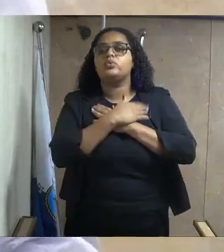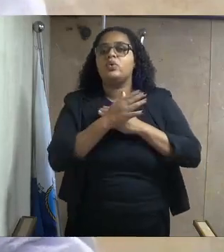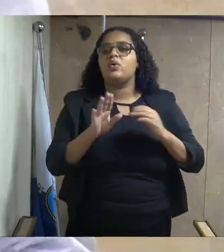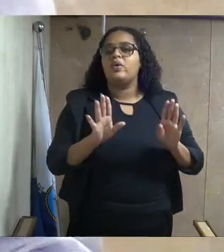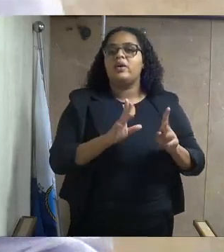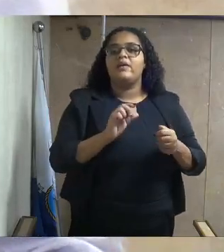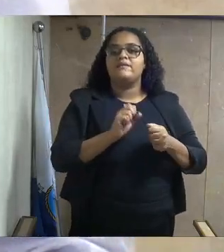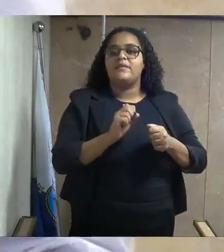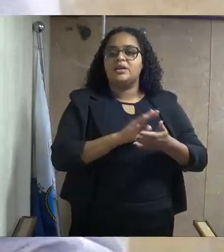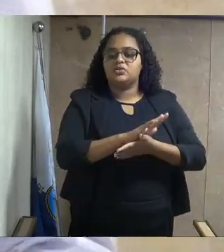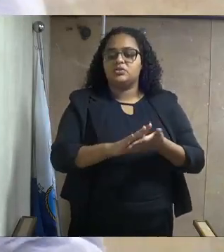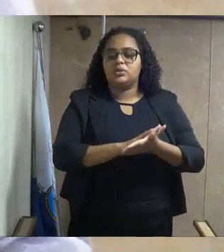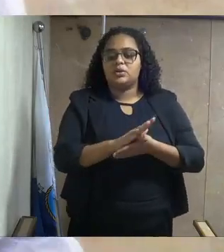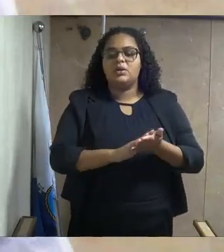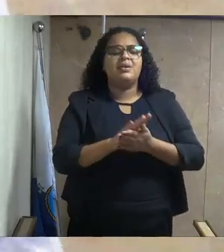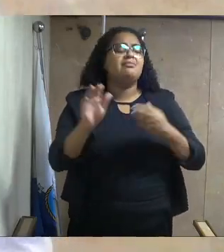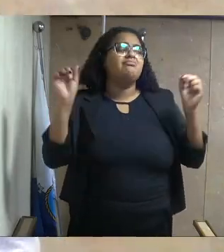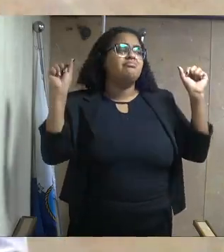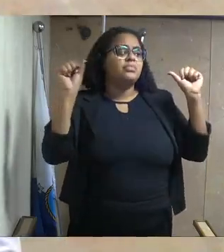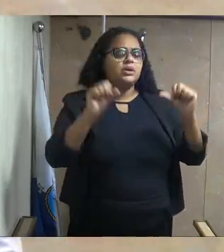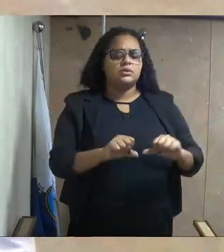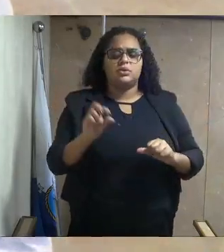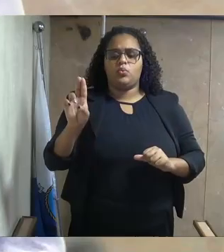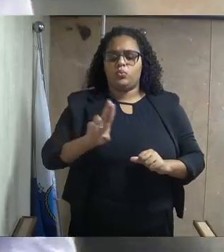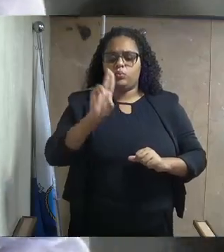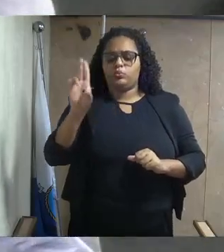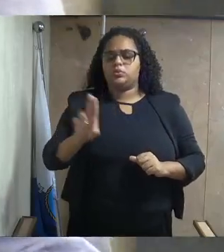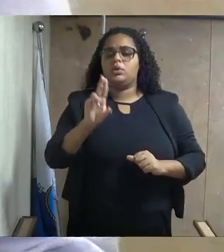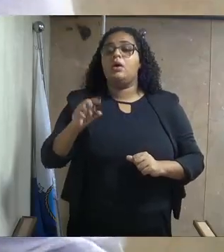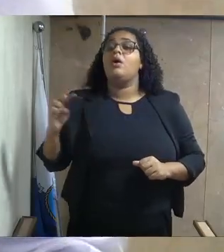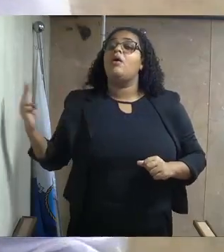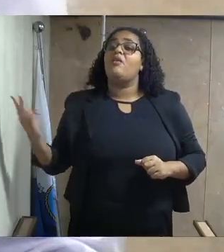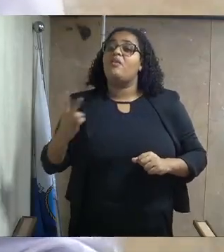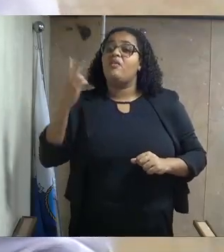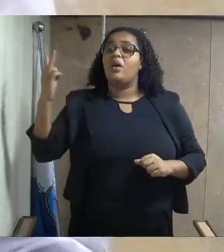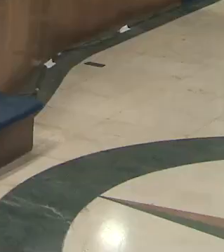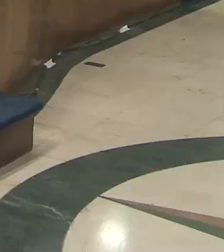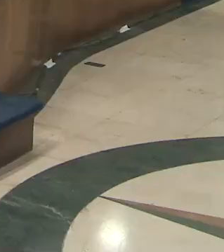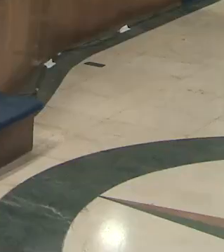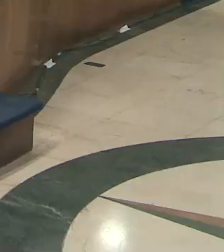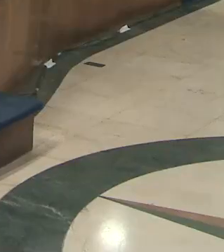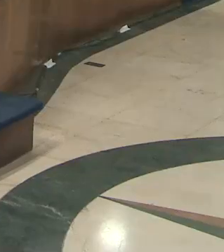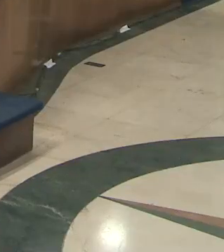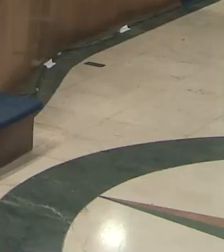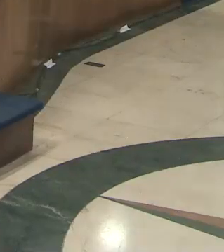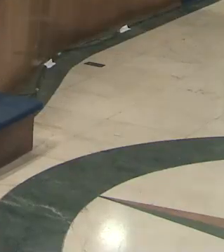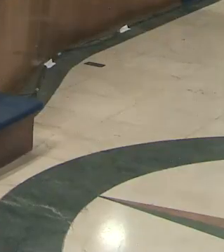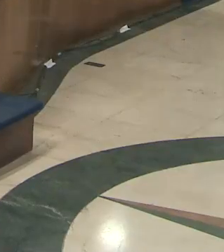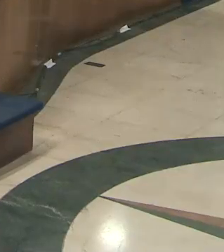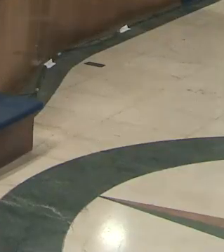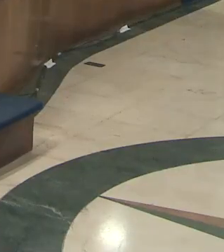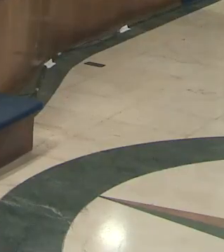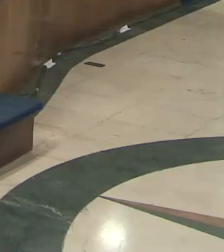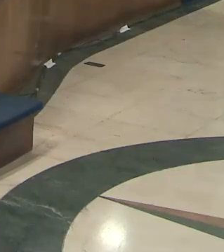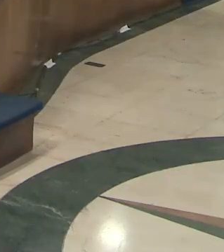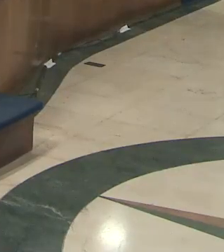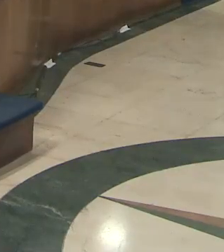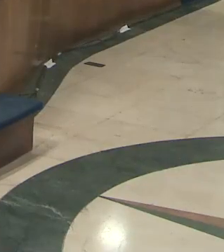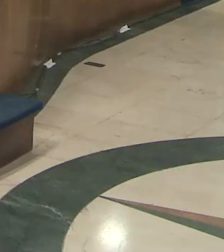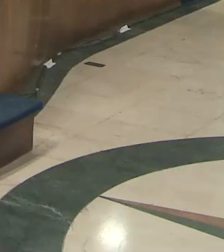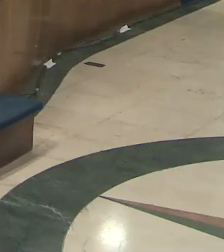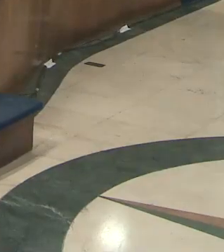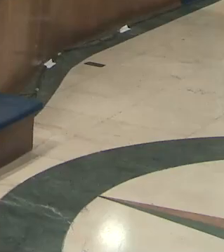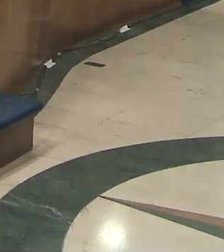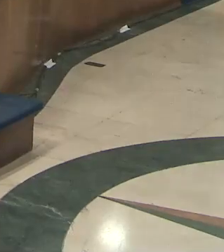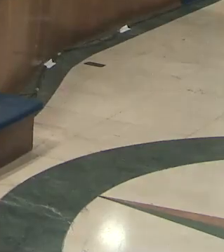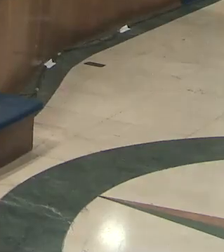A péssima condição de uso. O valor da passagem. O procurador-geral do município, Fabrício Gaspar